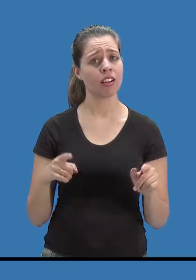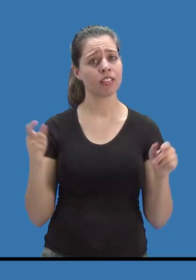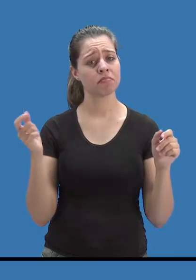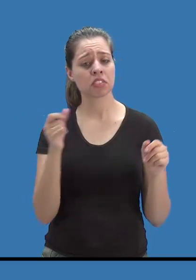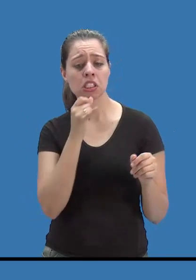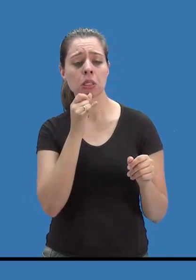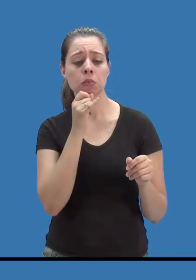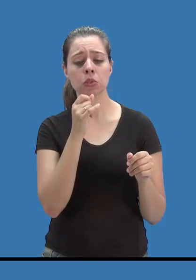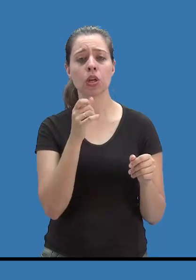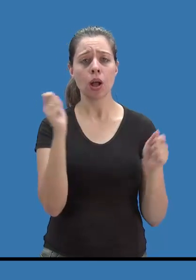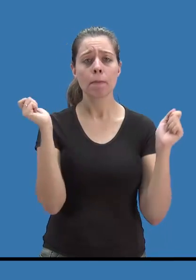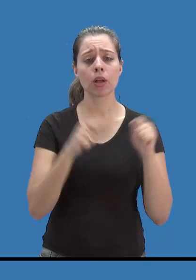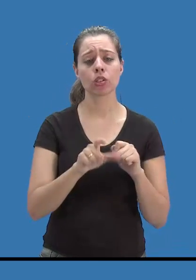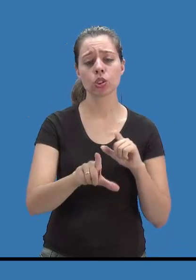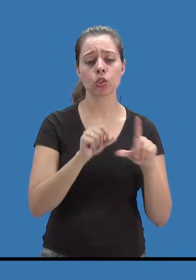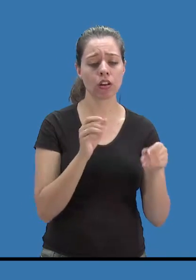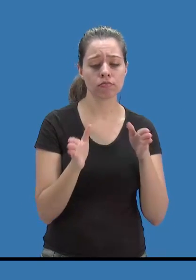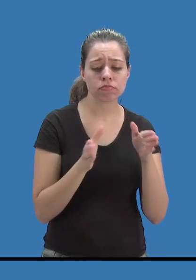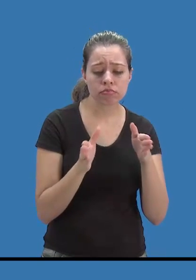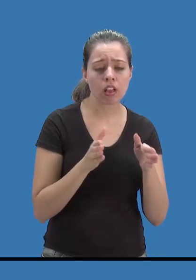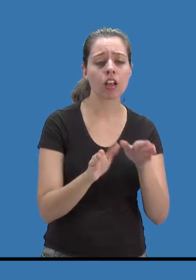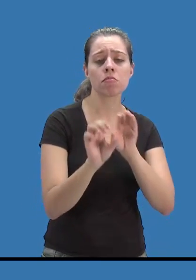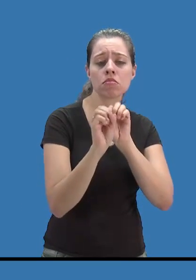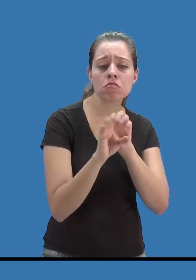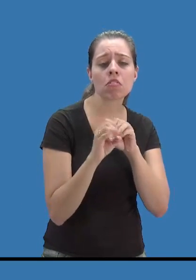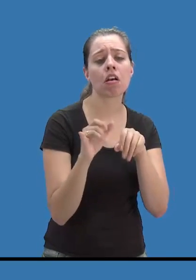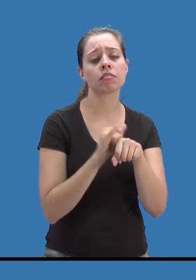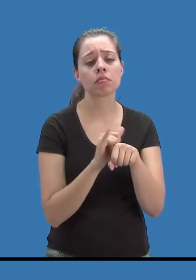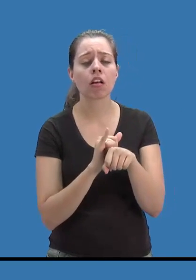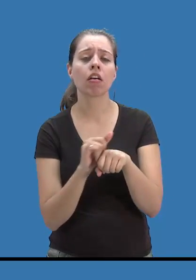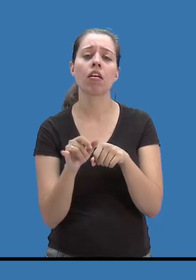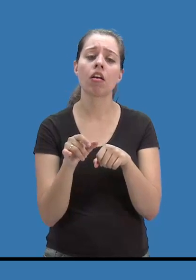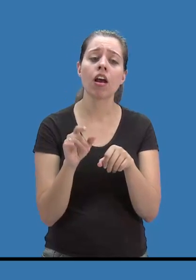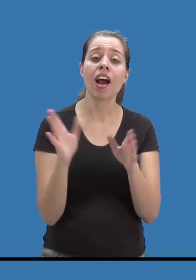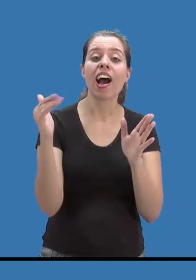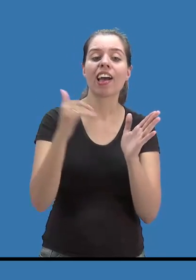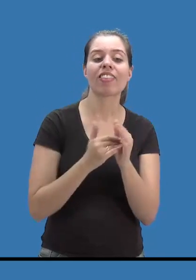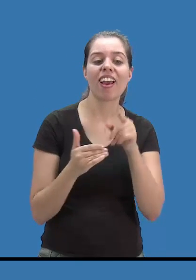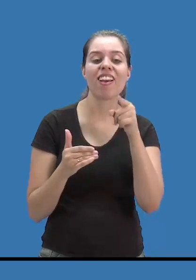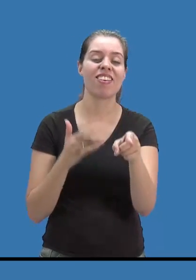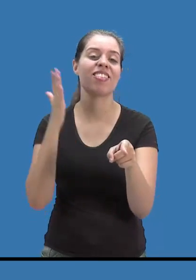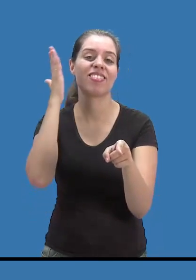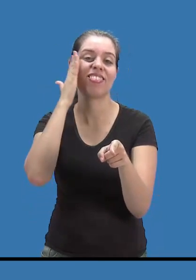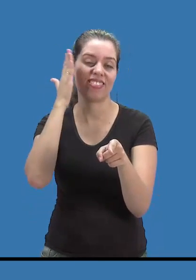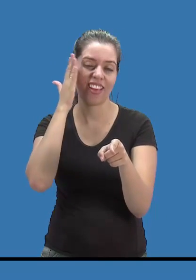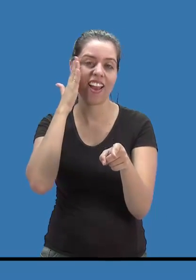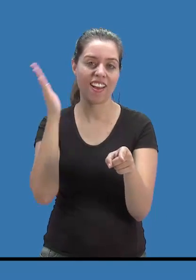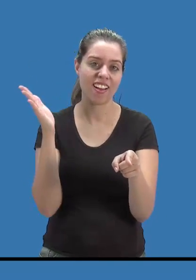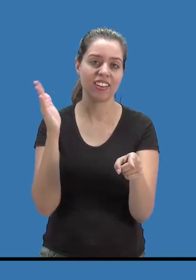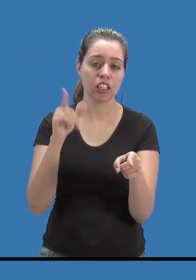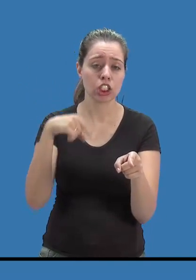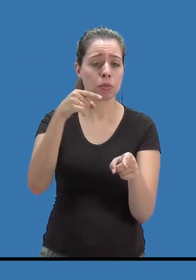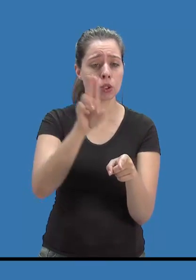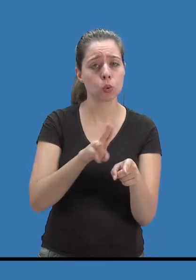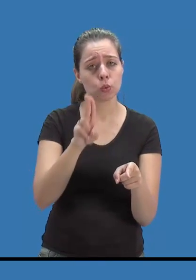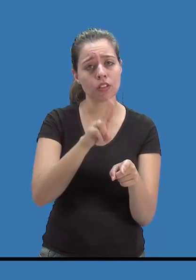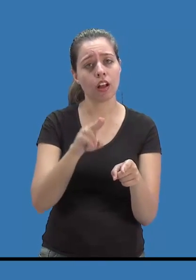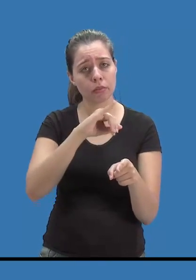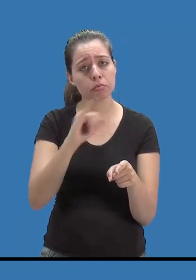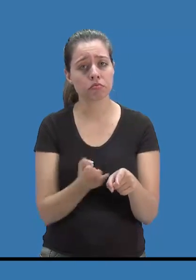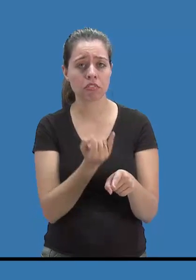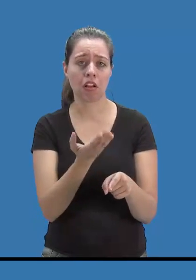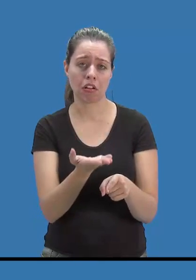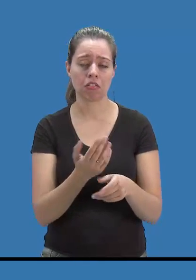posso ensiná-lo sobre essas técnicas e procedimentos até um ponto em que ele compreenda essas técnicas e possa